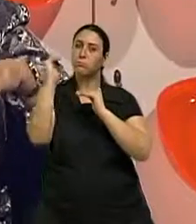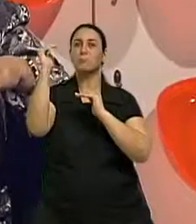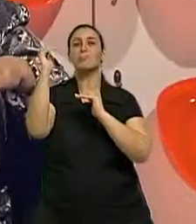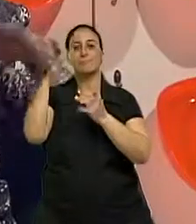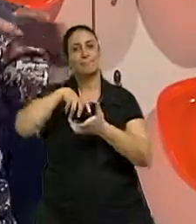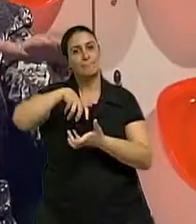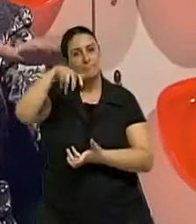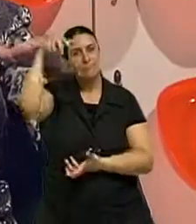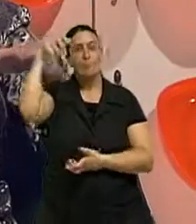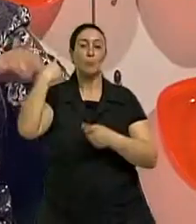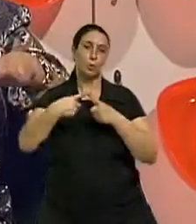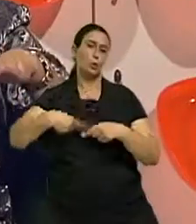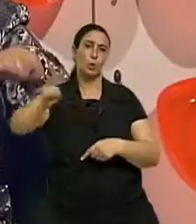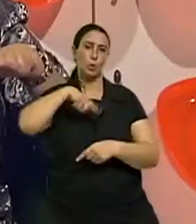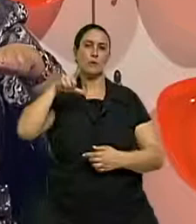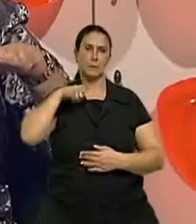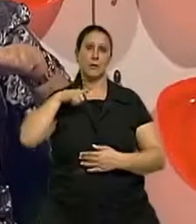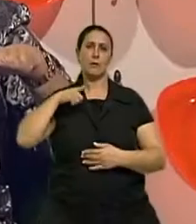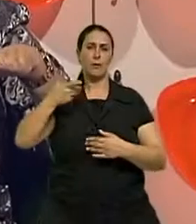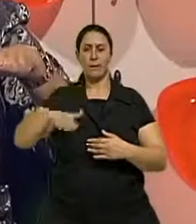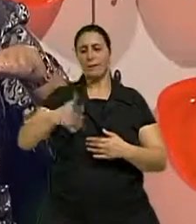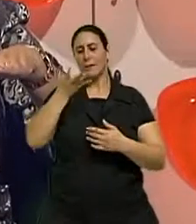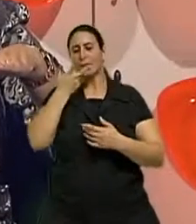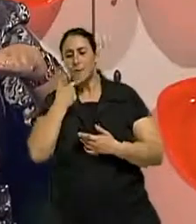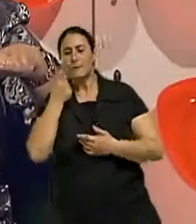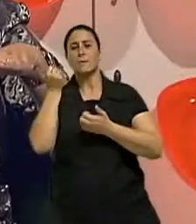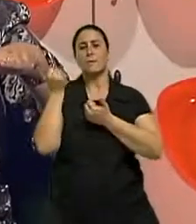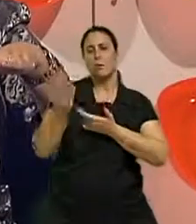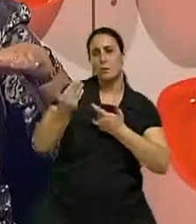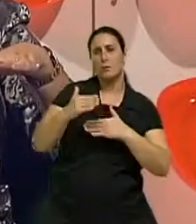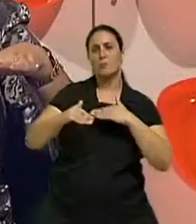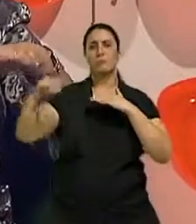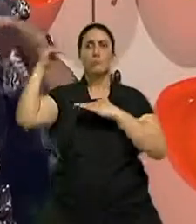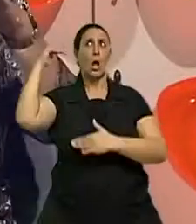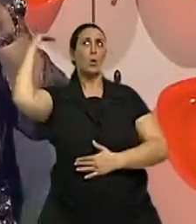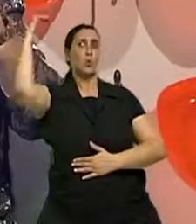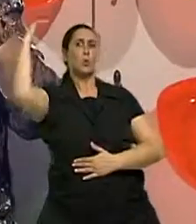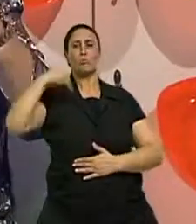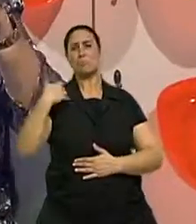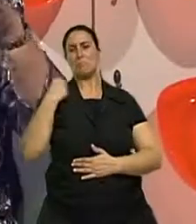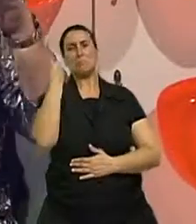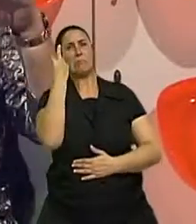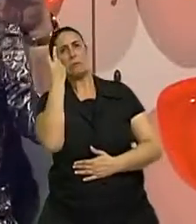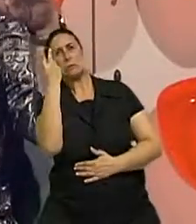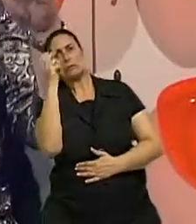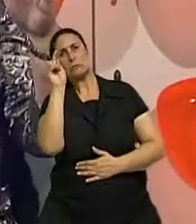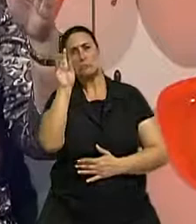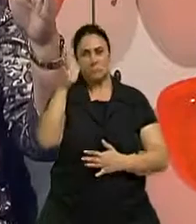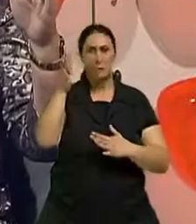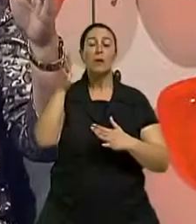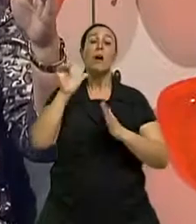de crescimento, digamos, em que tudo, adolescência até os 20, poucos anos, depois a gente tem uma fase de